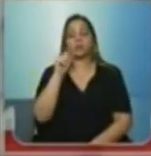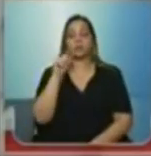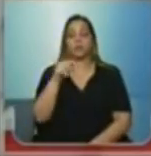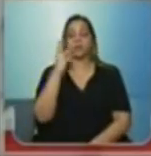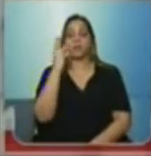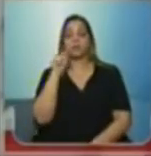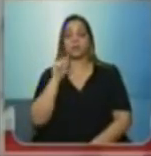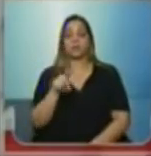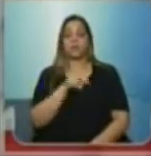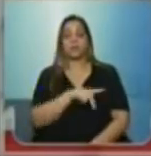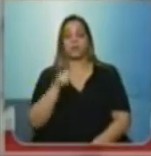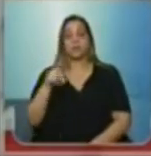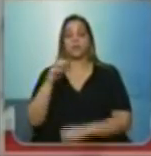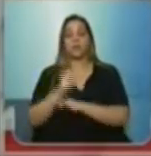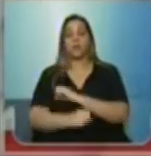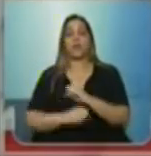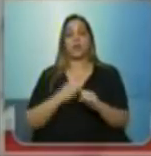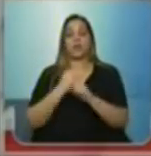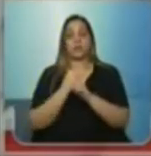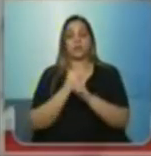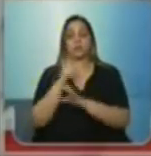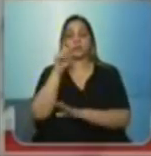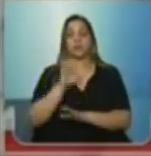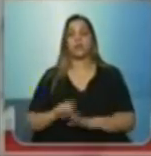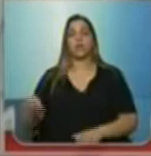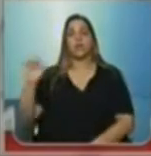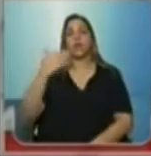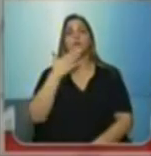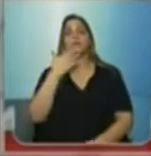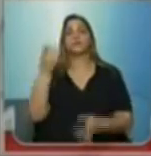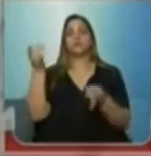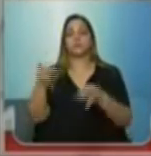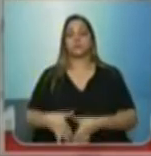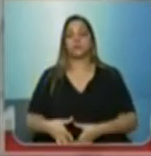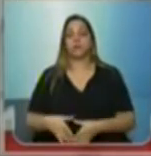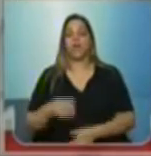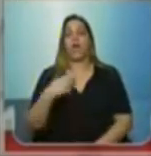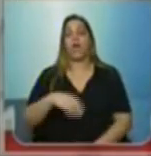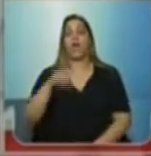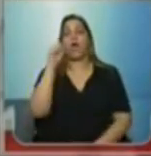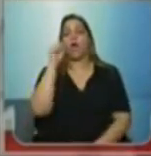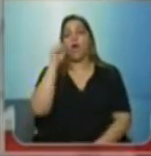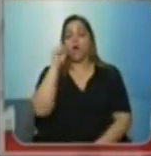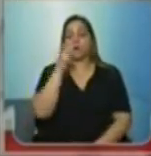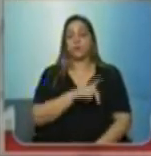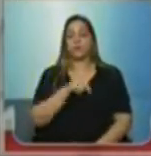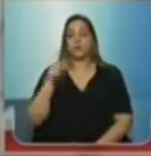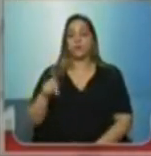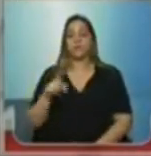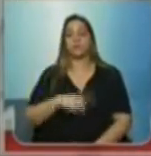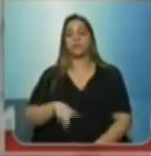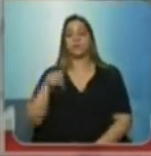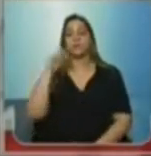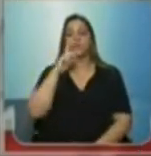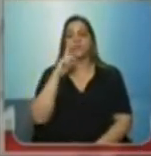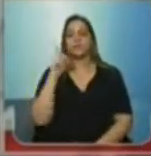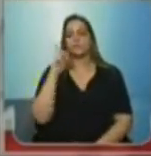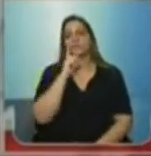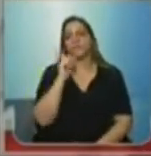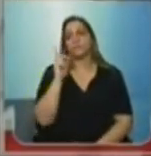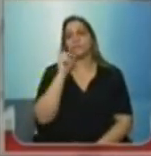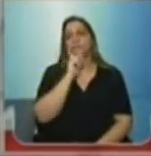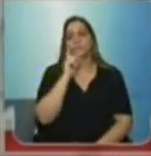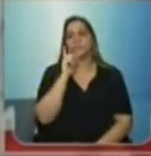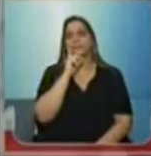3 mil professores por ano na rede estadual pedindo demissão, 8 professores por dia. Então, hoje, por exemplo, 8